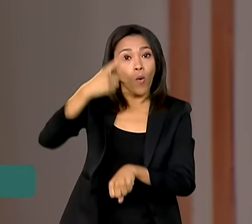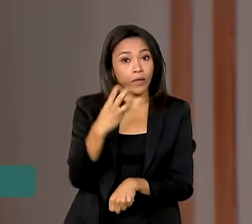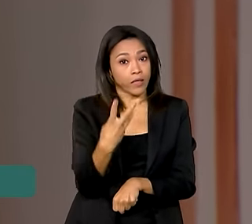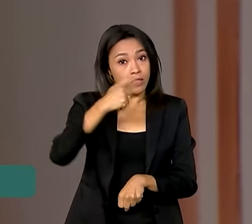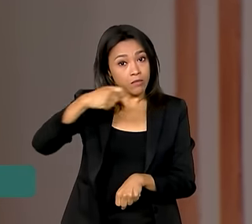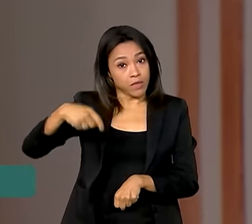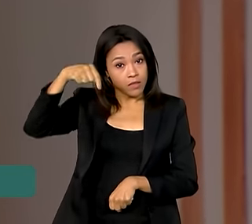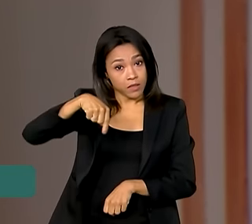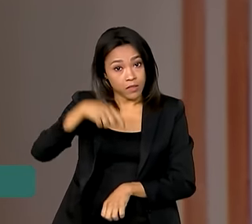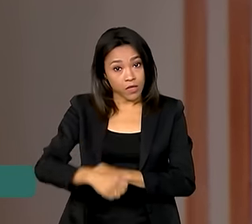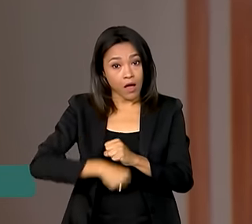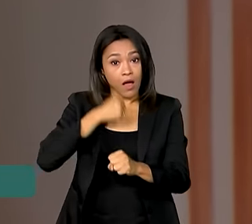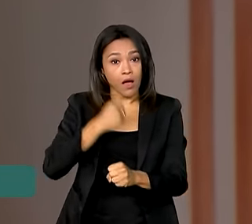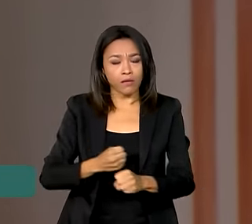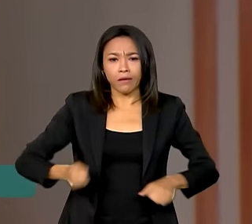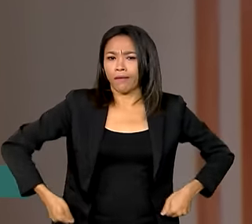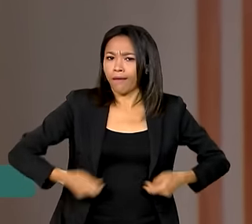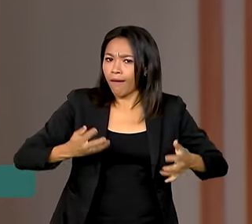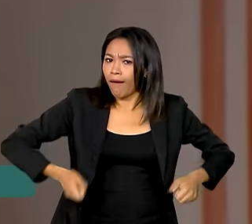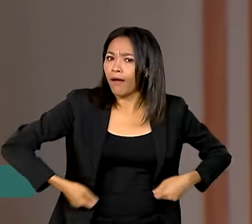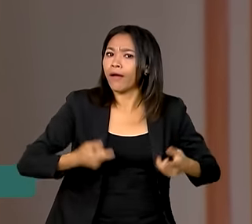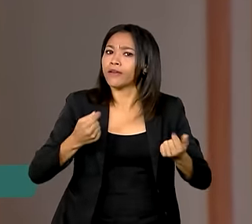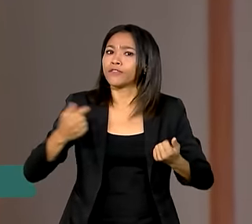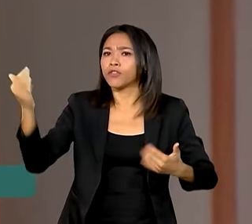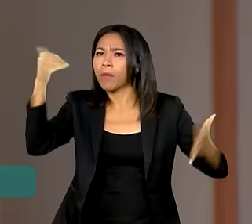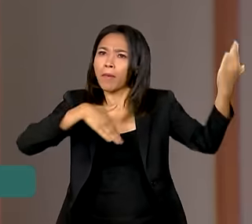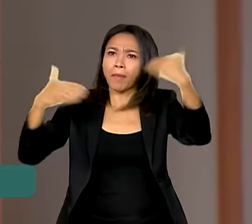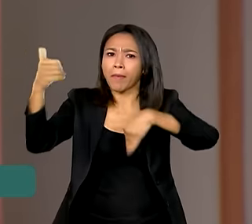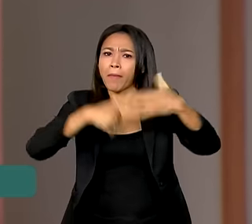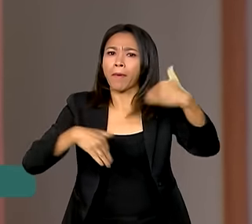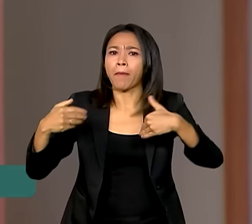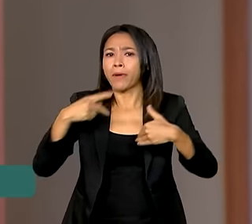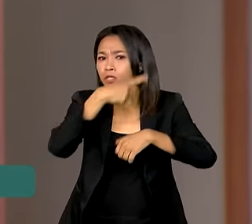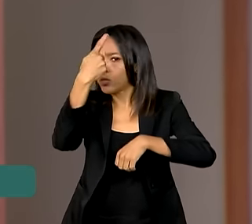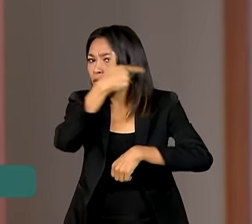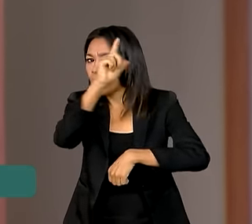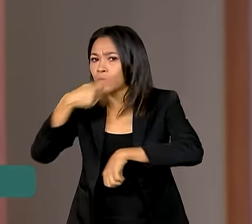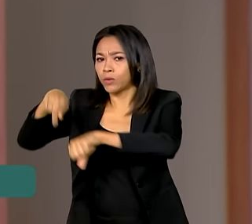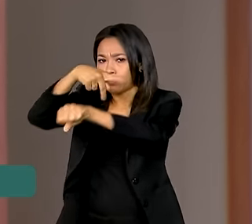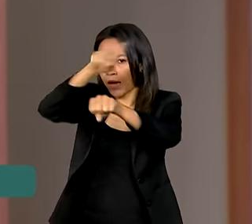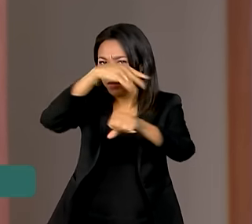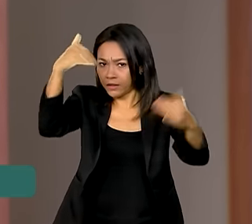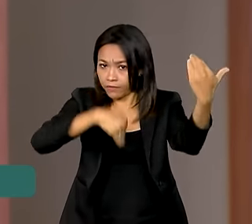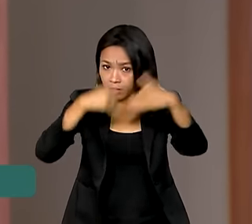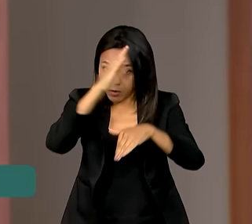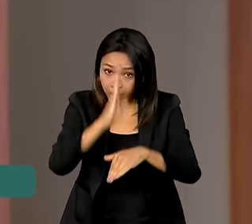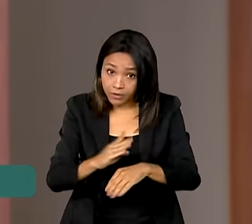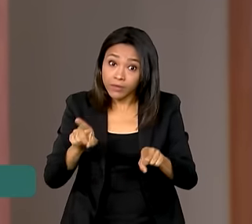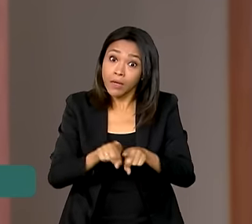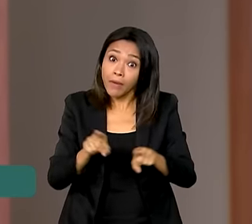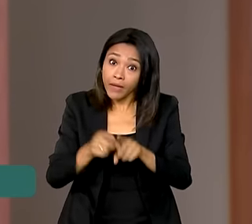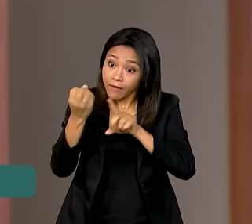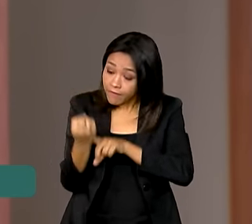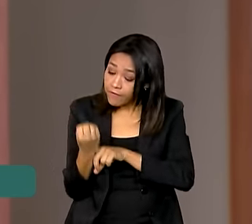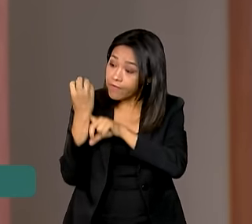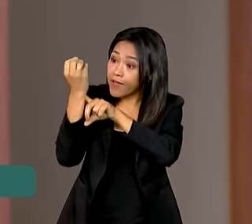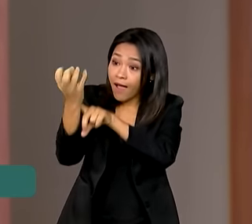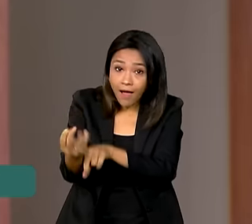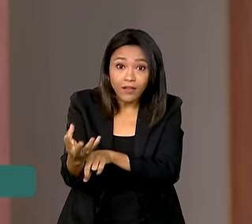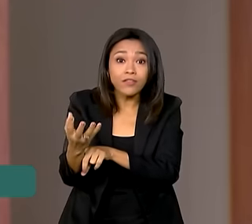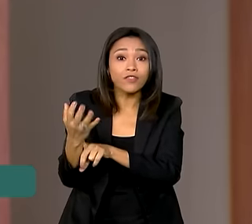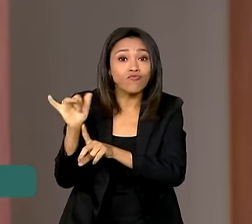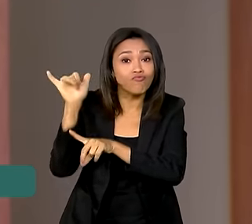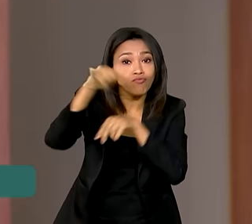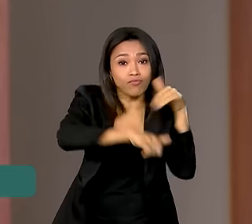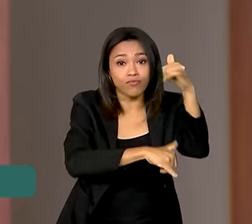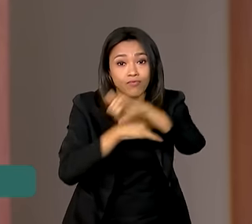Assim como os gastos de turistas estrangeiros que visitaram o Brasil. E mais, as viagens de avião dentro do território brasileiro